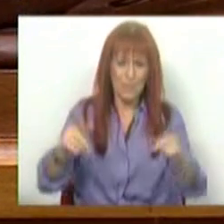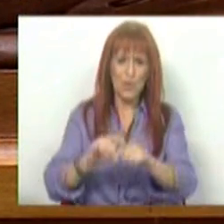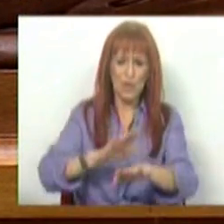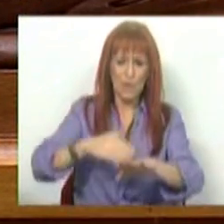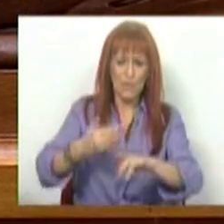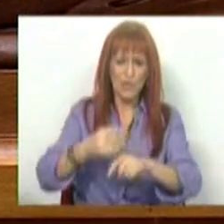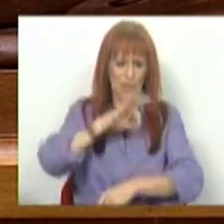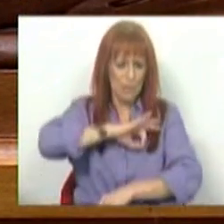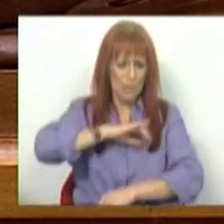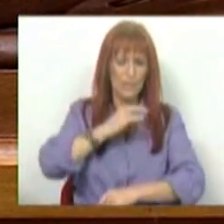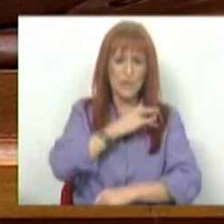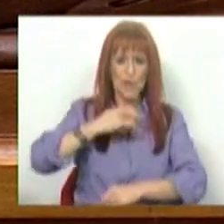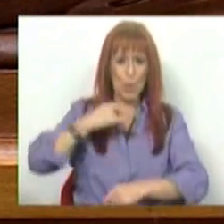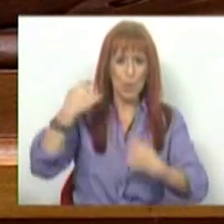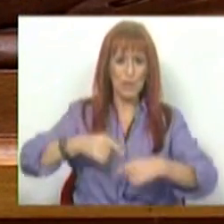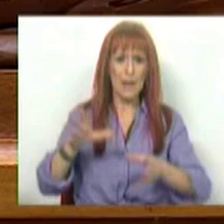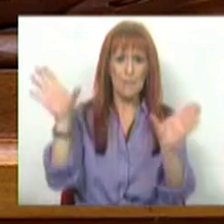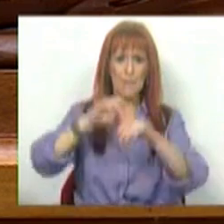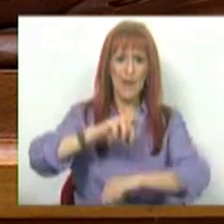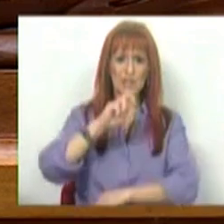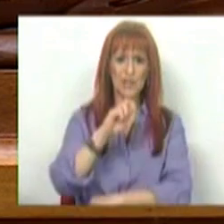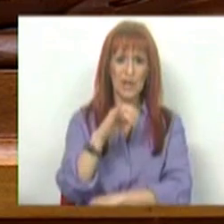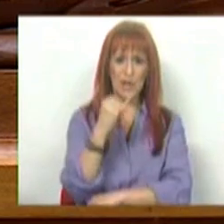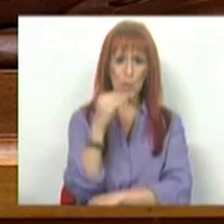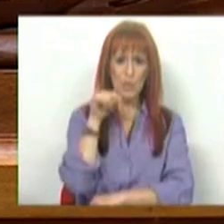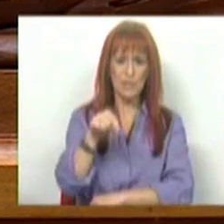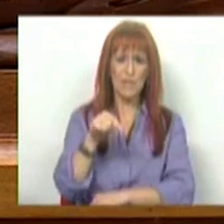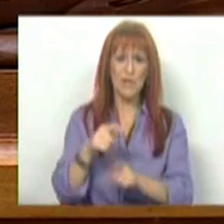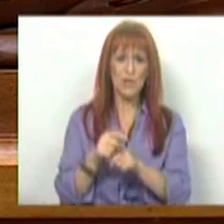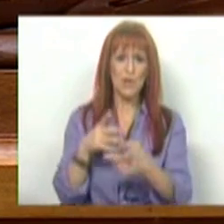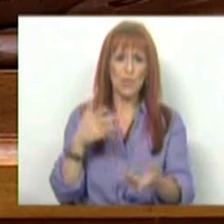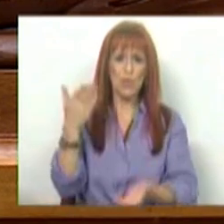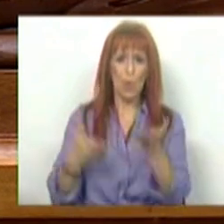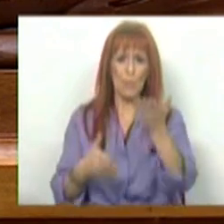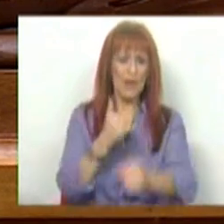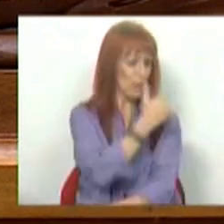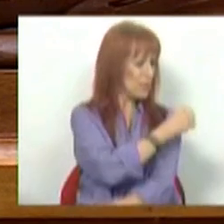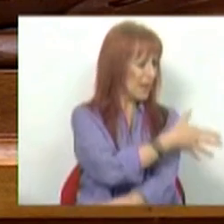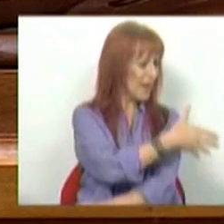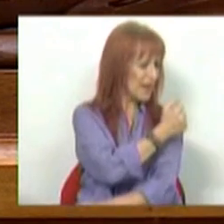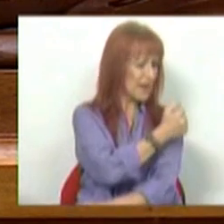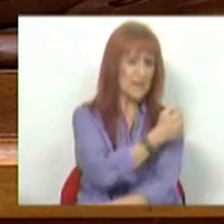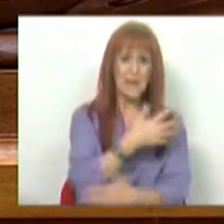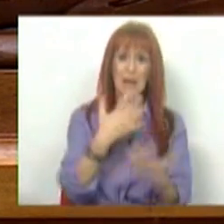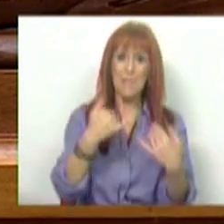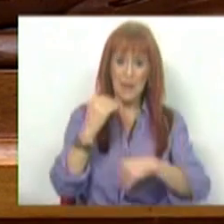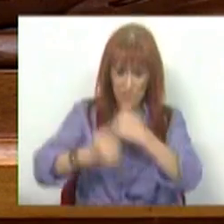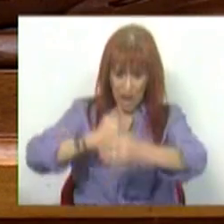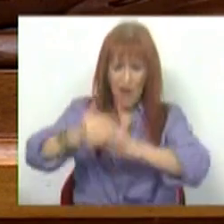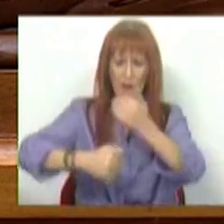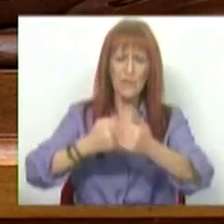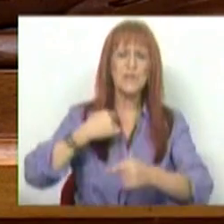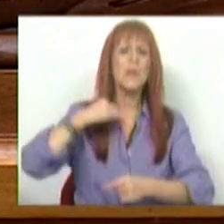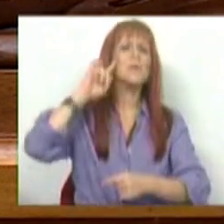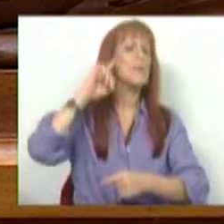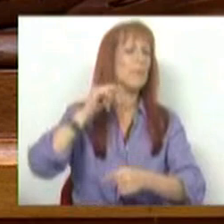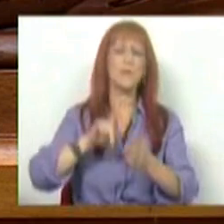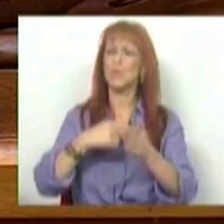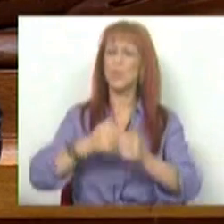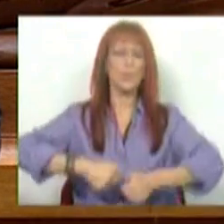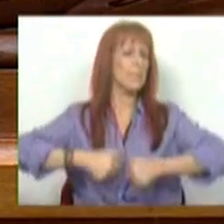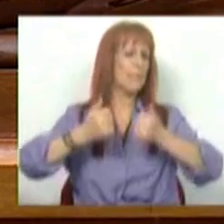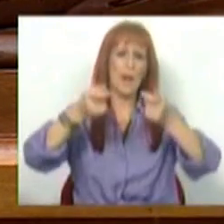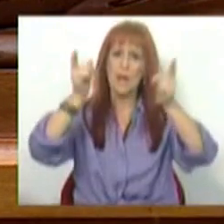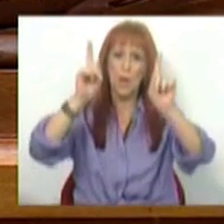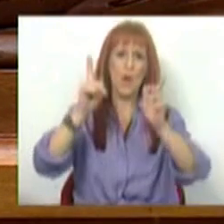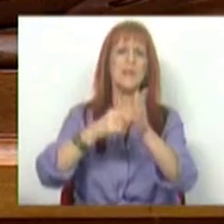do reforço de profissionais de saúde, mais 32 mil comparado a 2015. Mas apesar destes avanços, sabemos que não está tudo bem